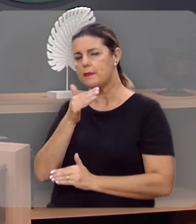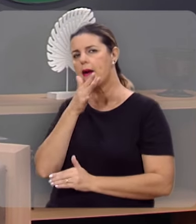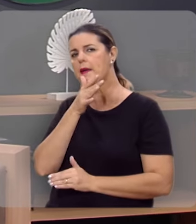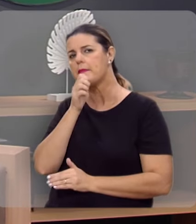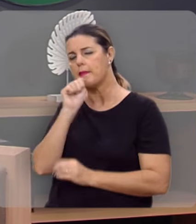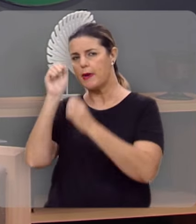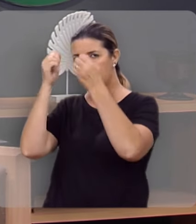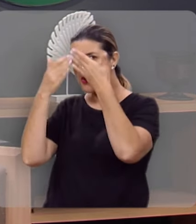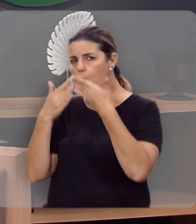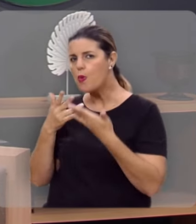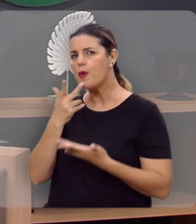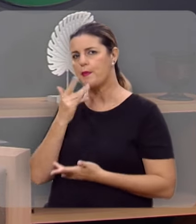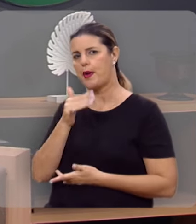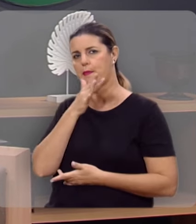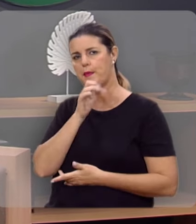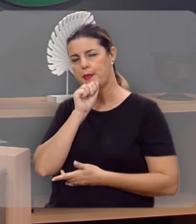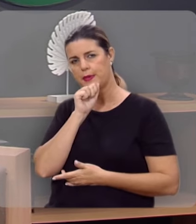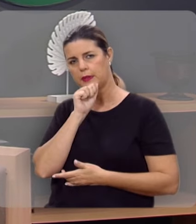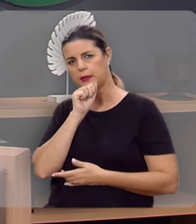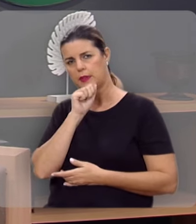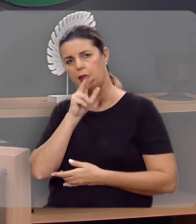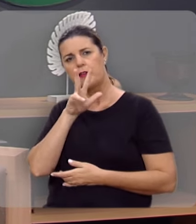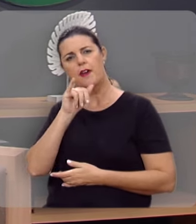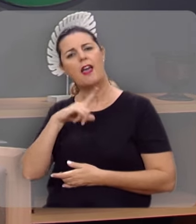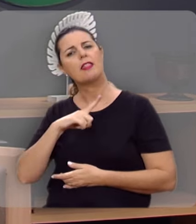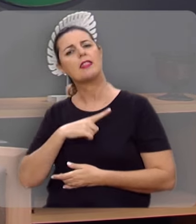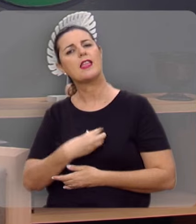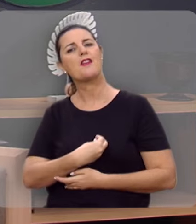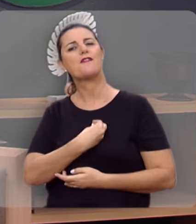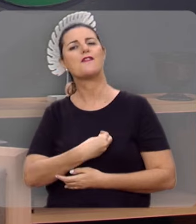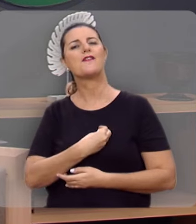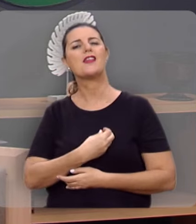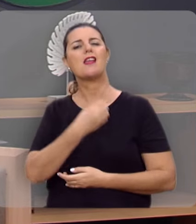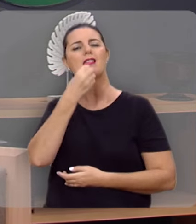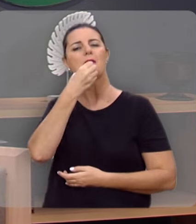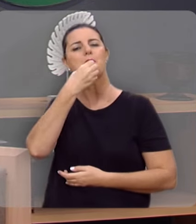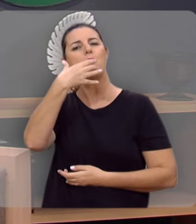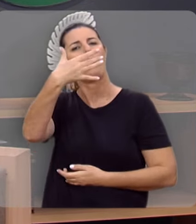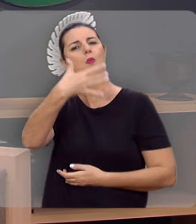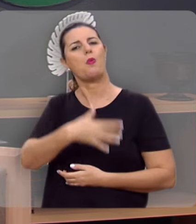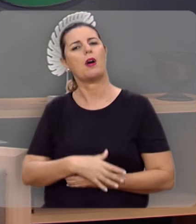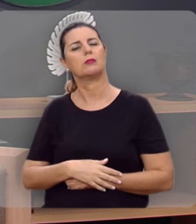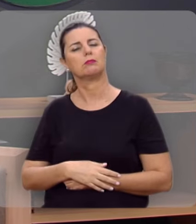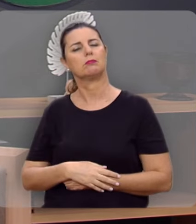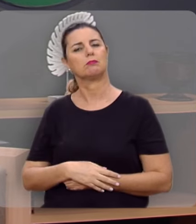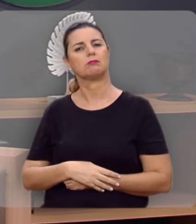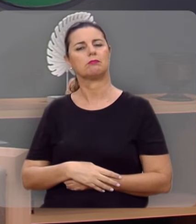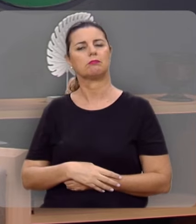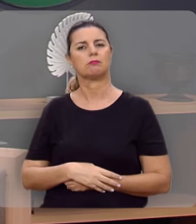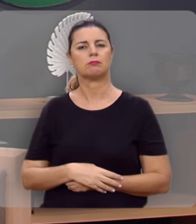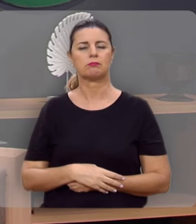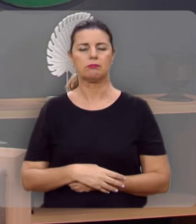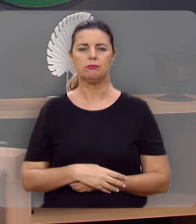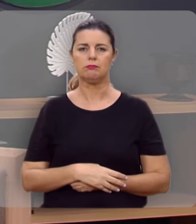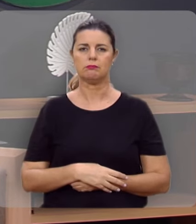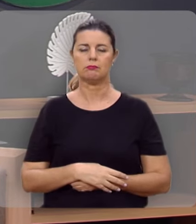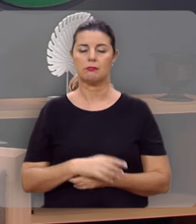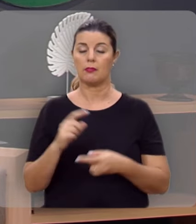obedecem os pais e honram os pais, eles vão ter uma vida bem sucedida.